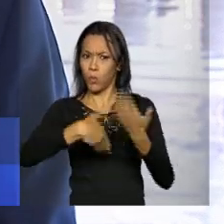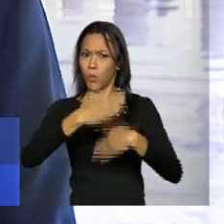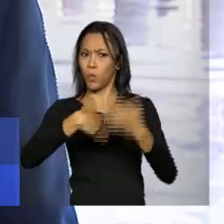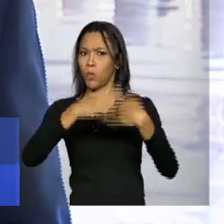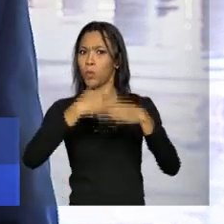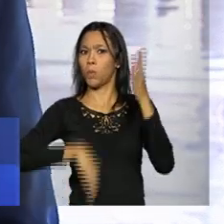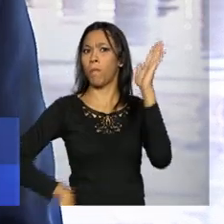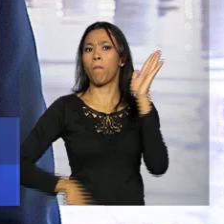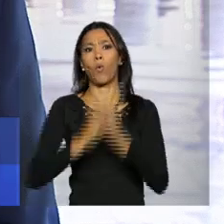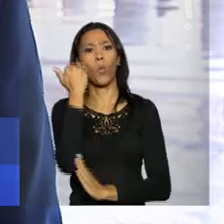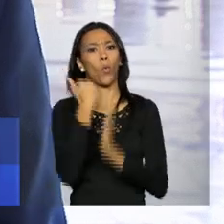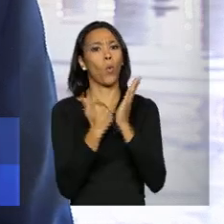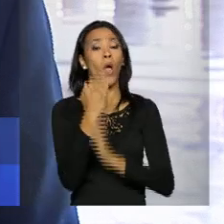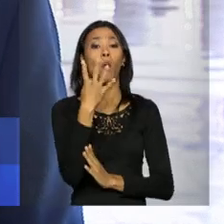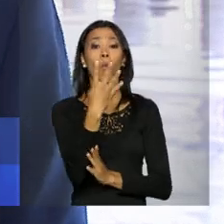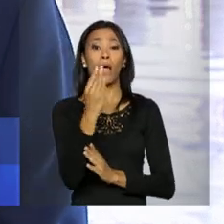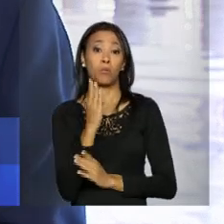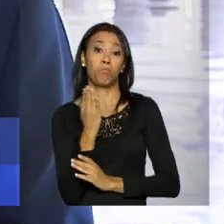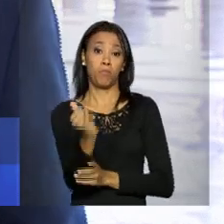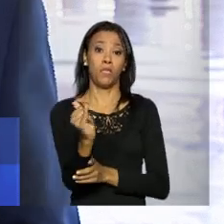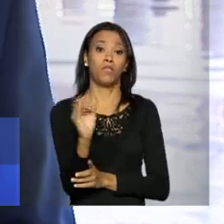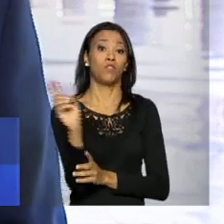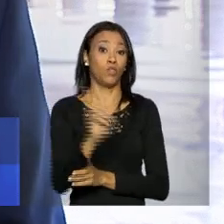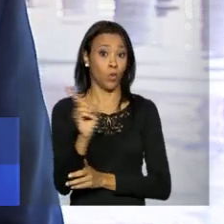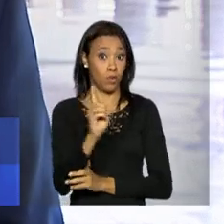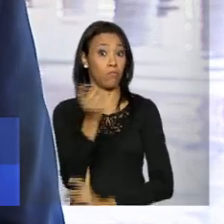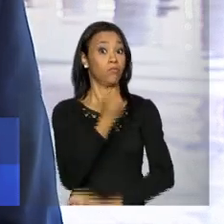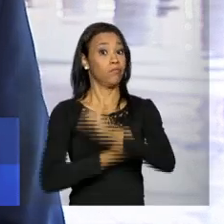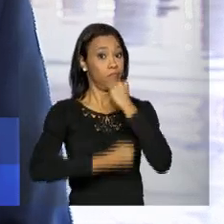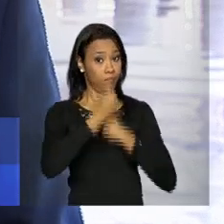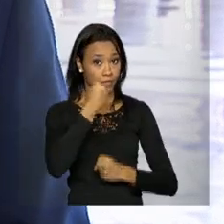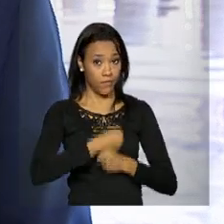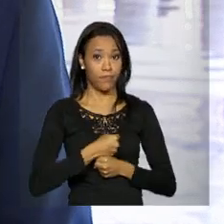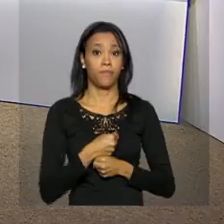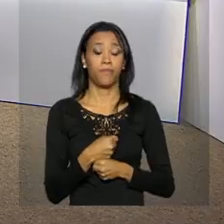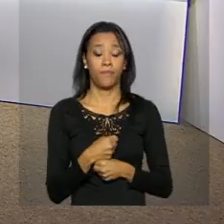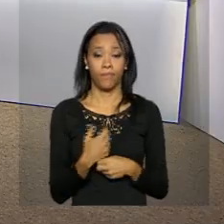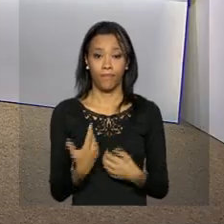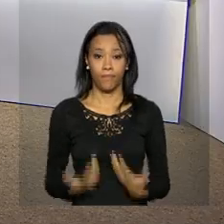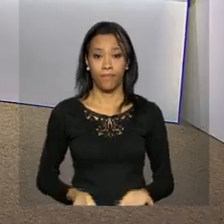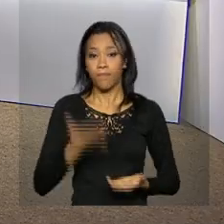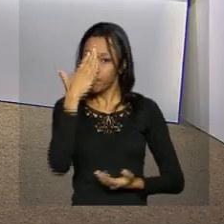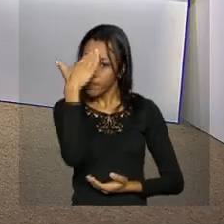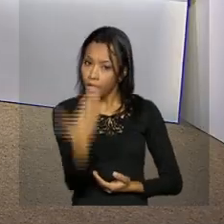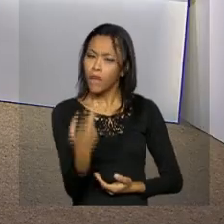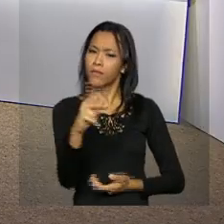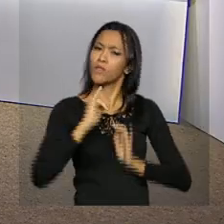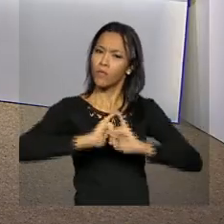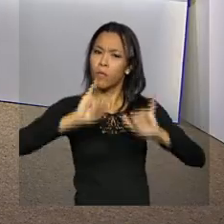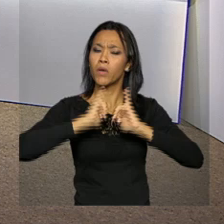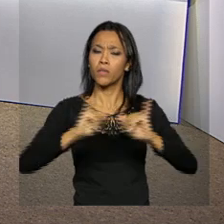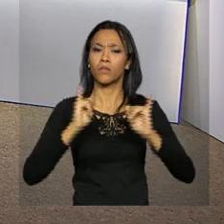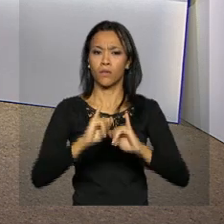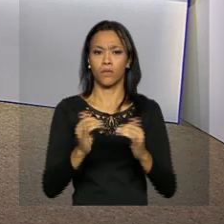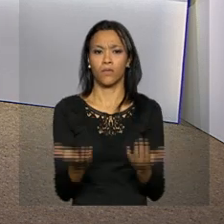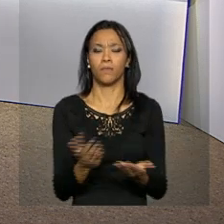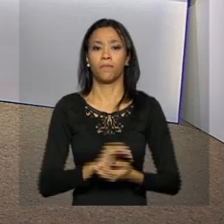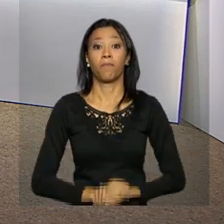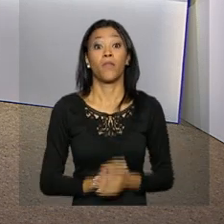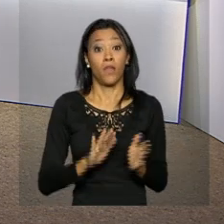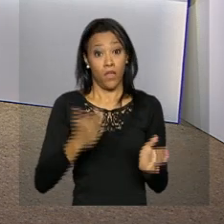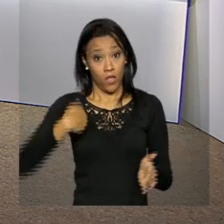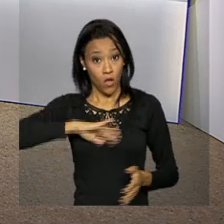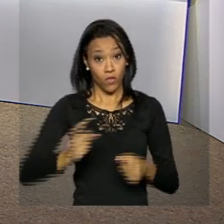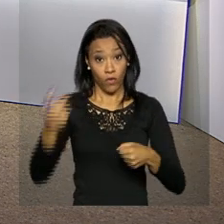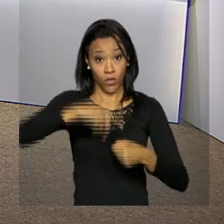aproximadamente 4 bilhões de dólares no ano passado. Daniela. Obrigada, João Pedro, pelas suas informações ao vivo. E